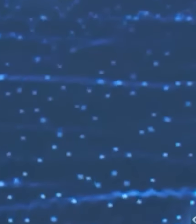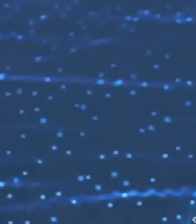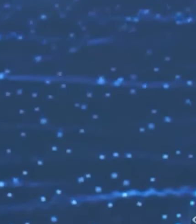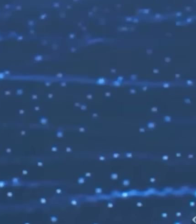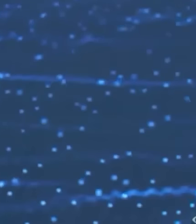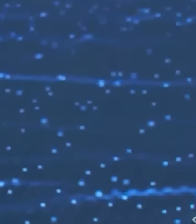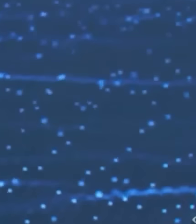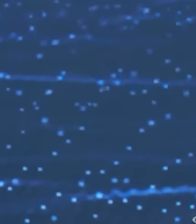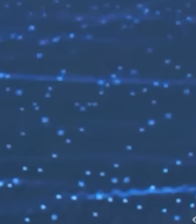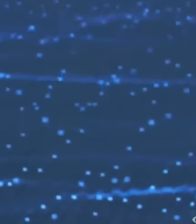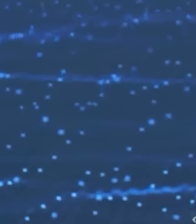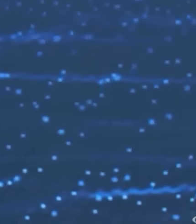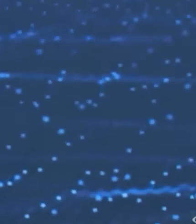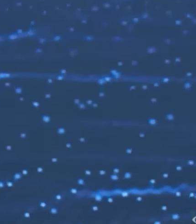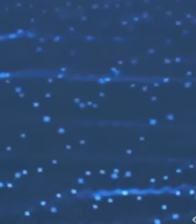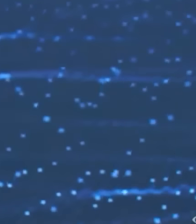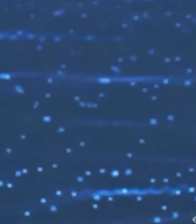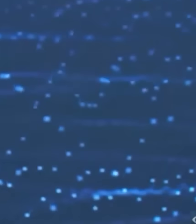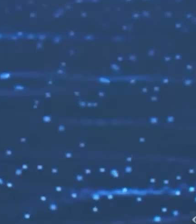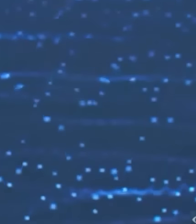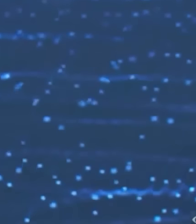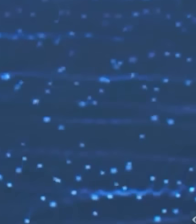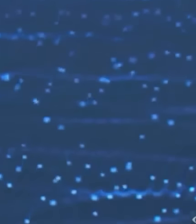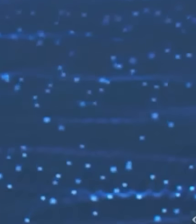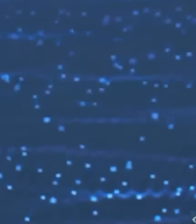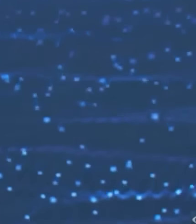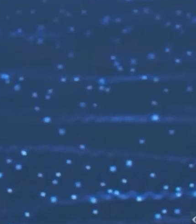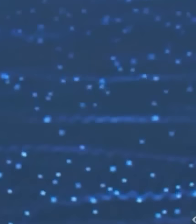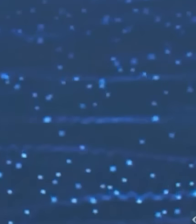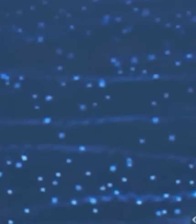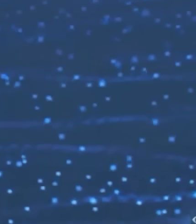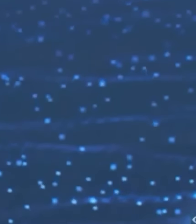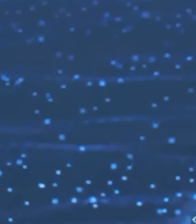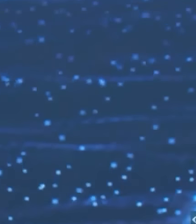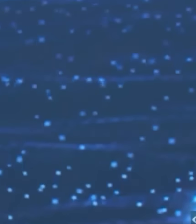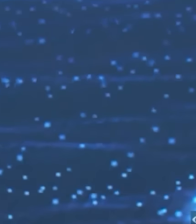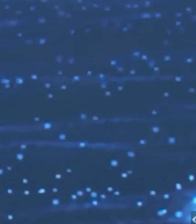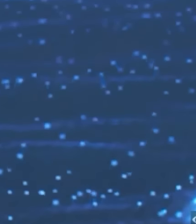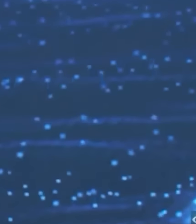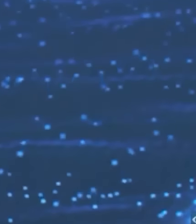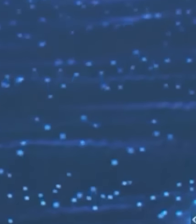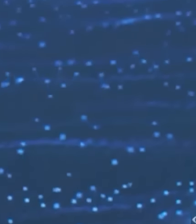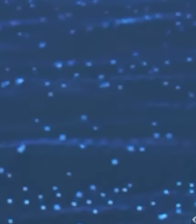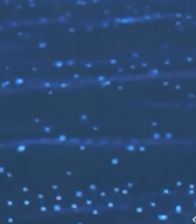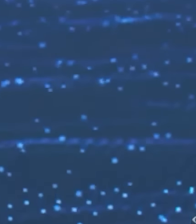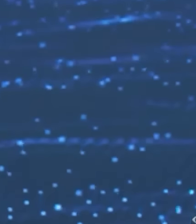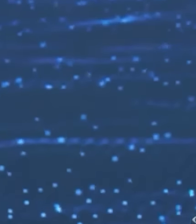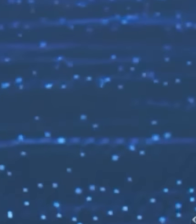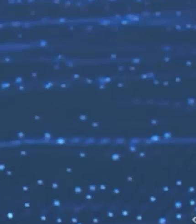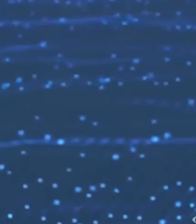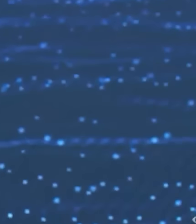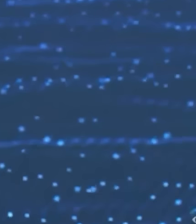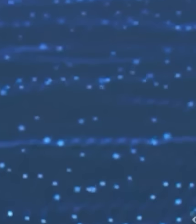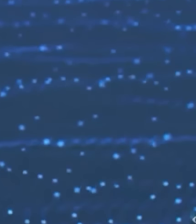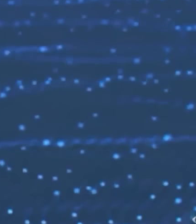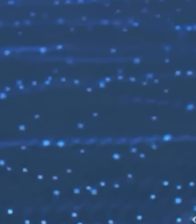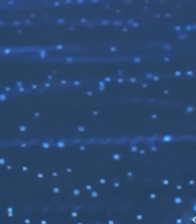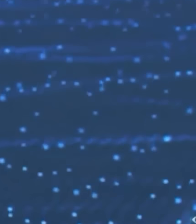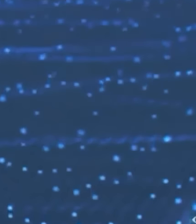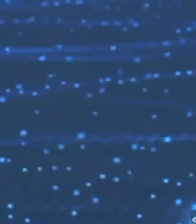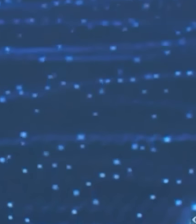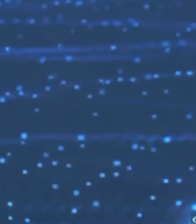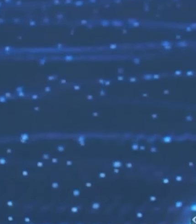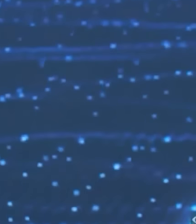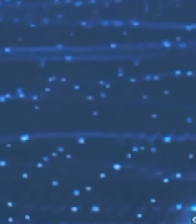espaços, melhora da iluminação, ampliação da segurança. Só para vocês terem uma ideia, eu fiz o concurso da Guarda Civil Metropolitana